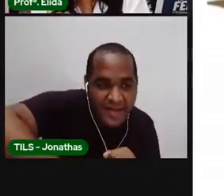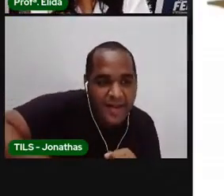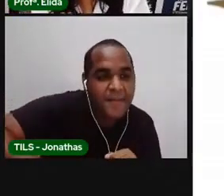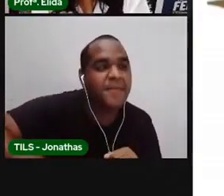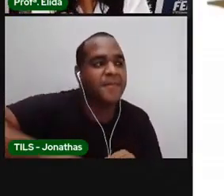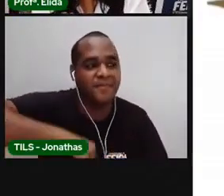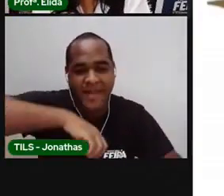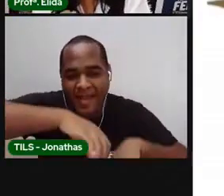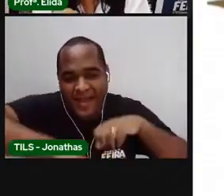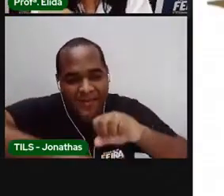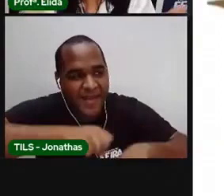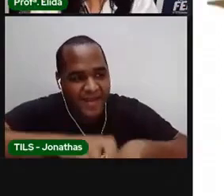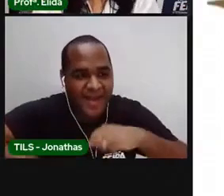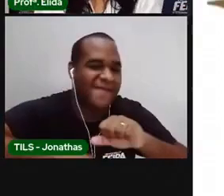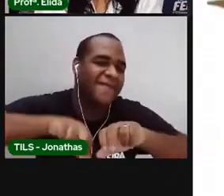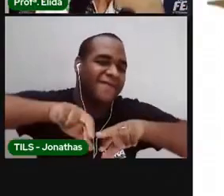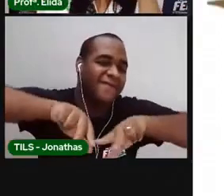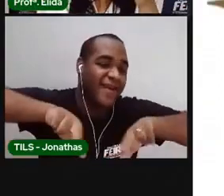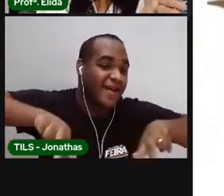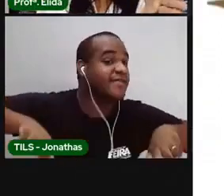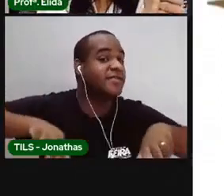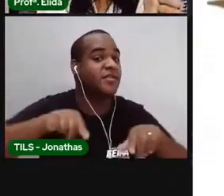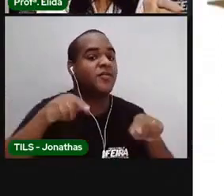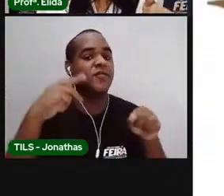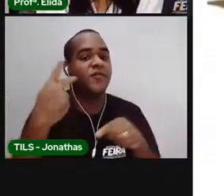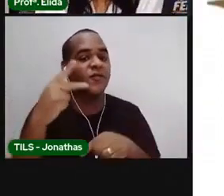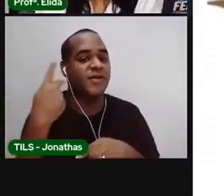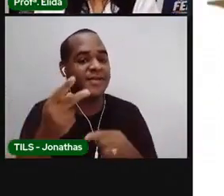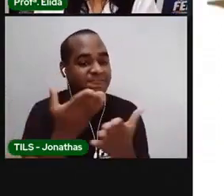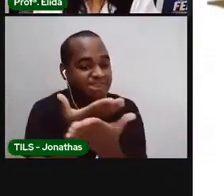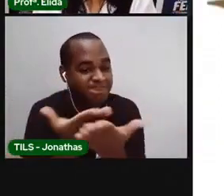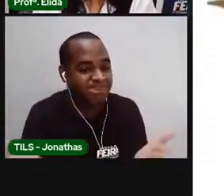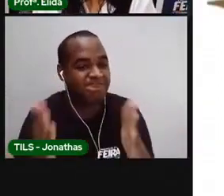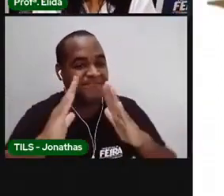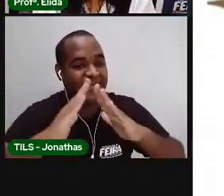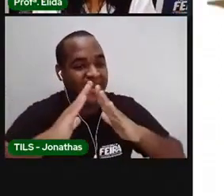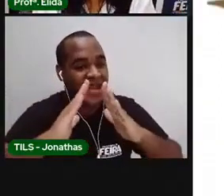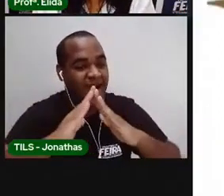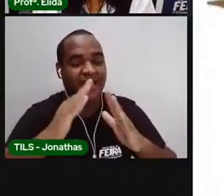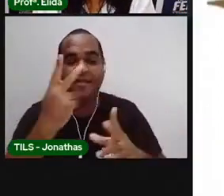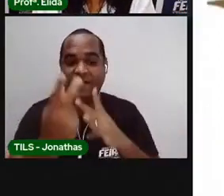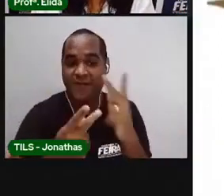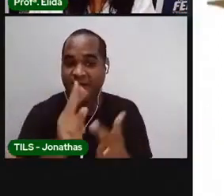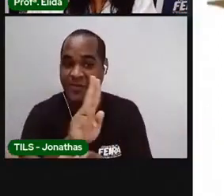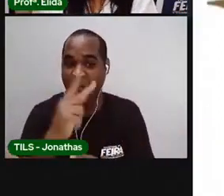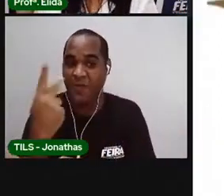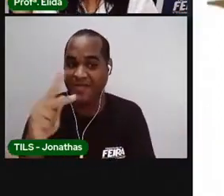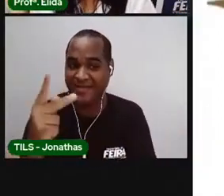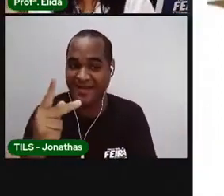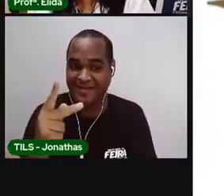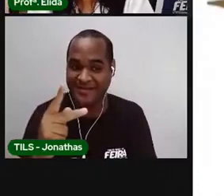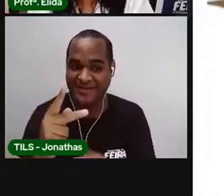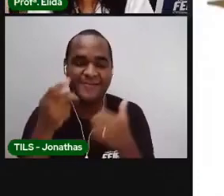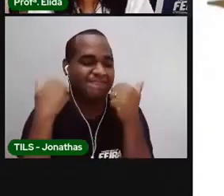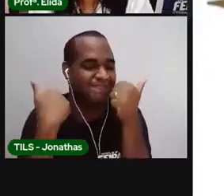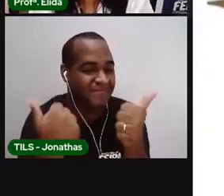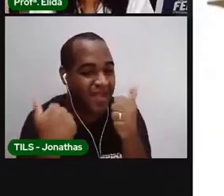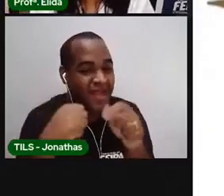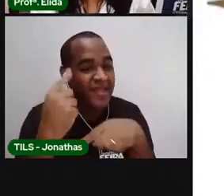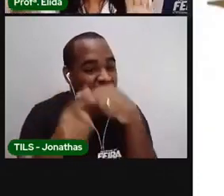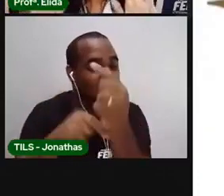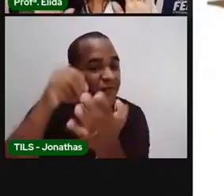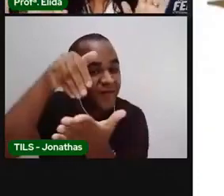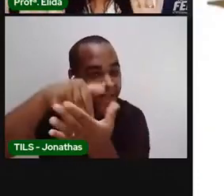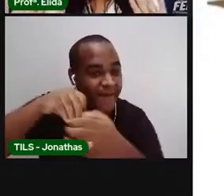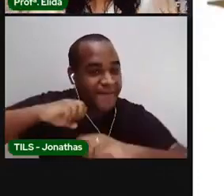pegar os objetos e vocês aí em casa vão falar o nome dele. E lá no finalzinho da